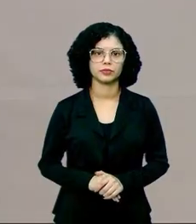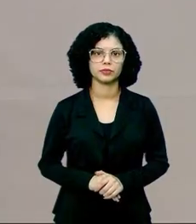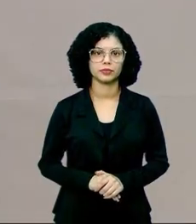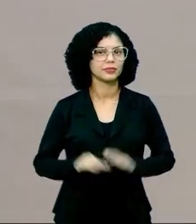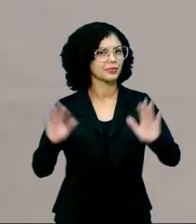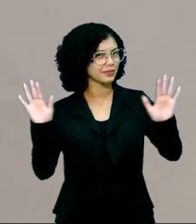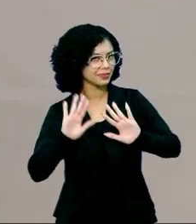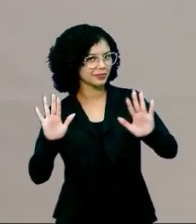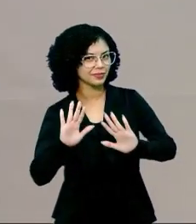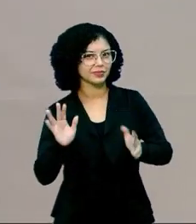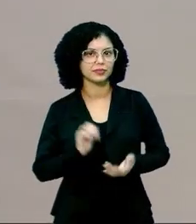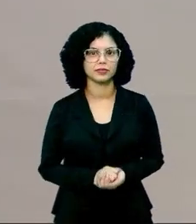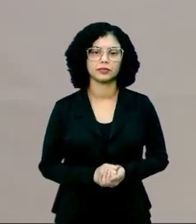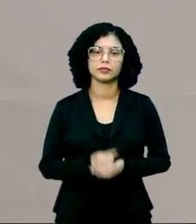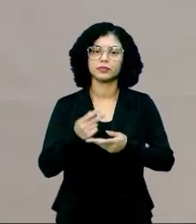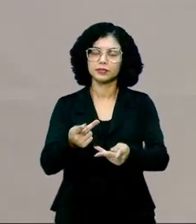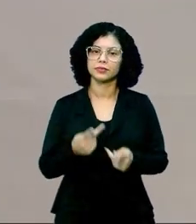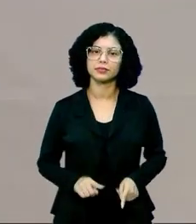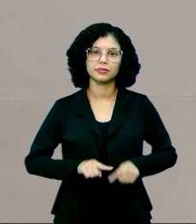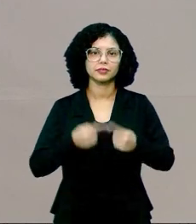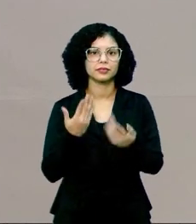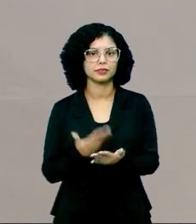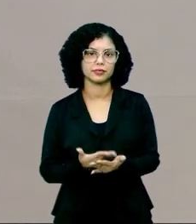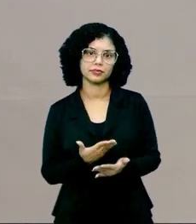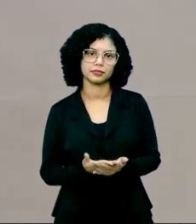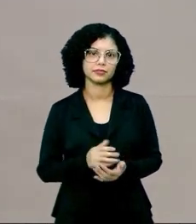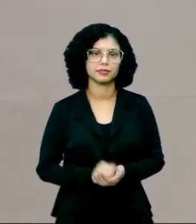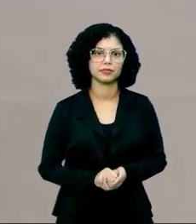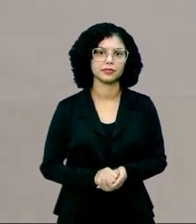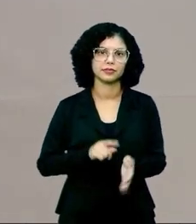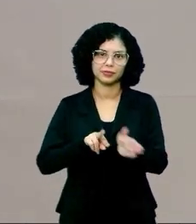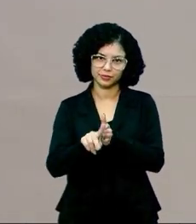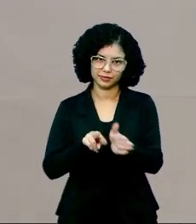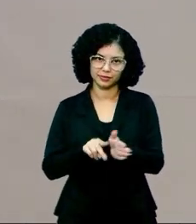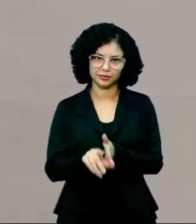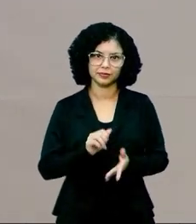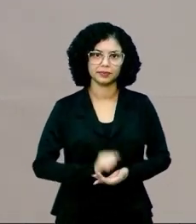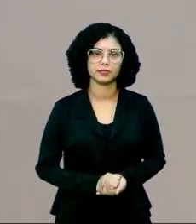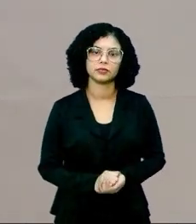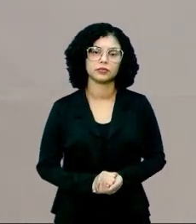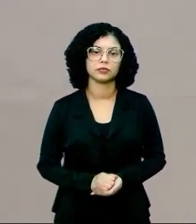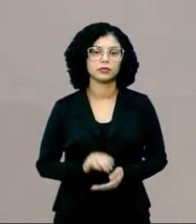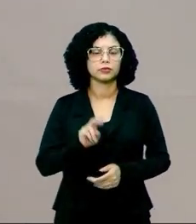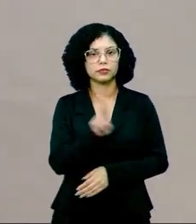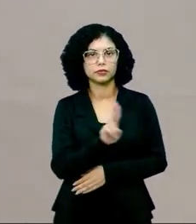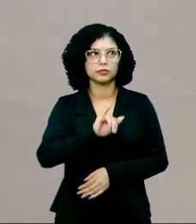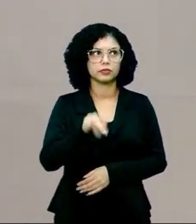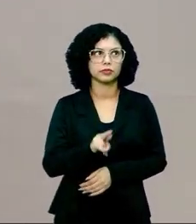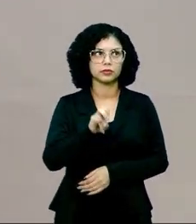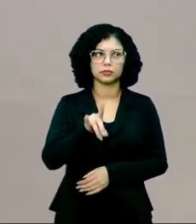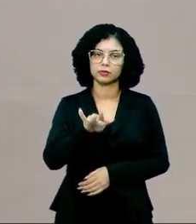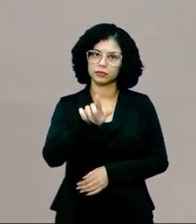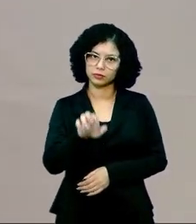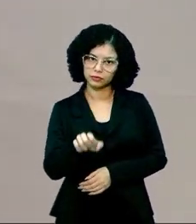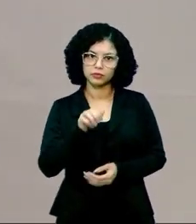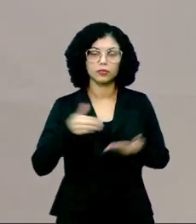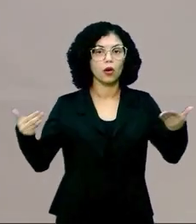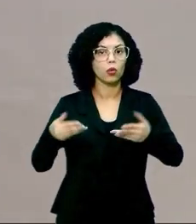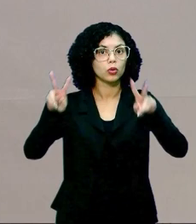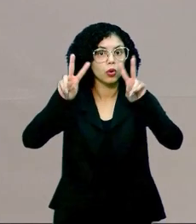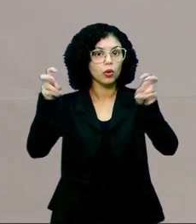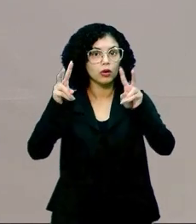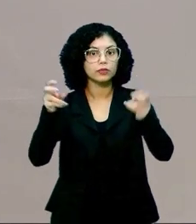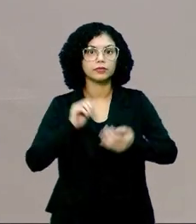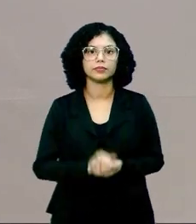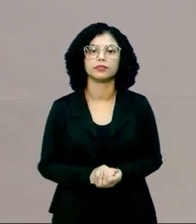Olá pessoal, sejam bem-vindos para mais uma aula de biologia. Meu nome é Jova Erlein e o tema da nossa